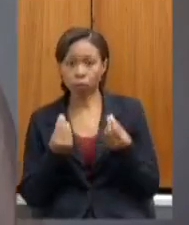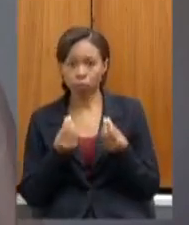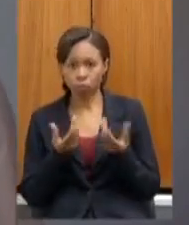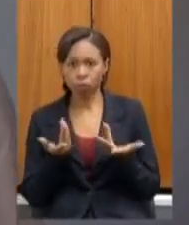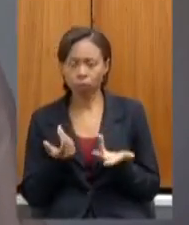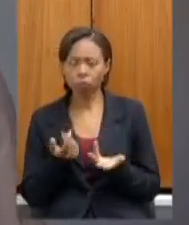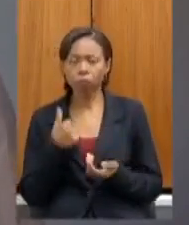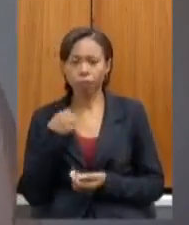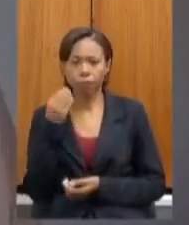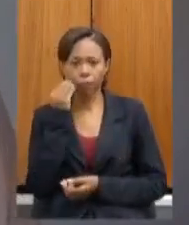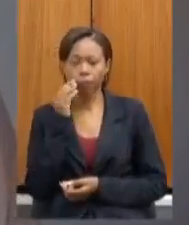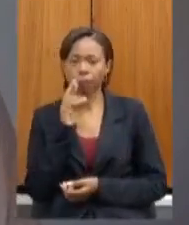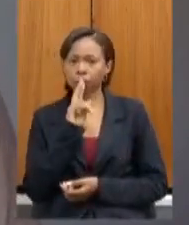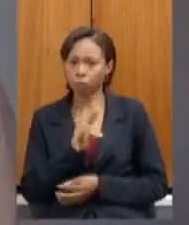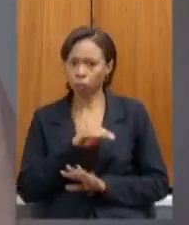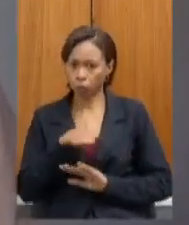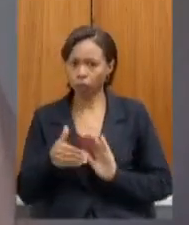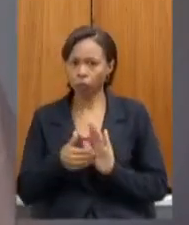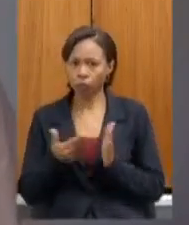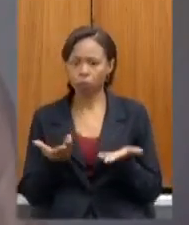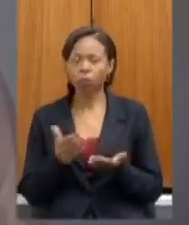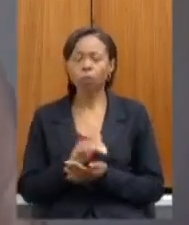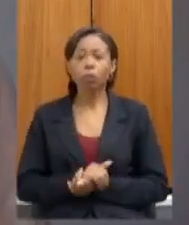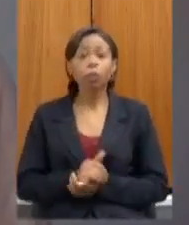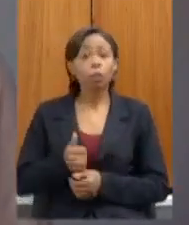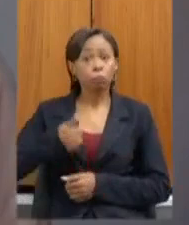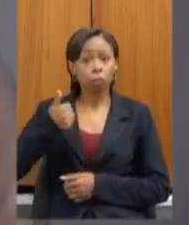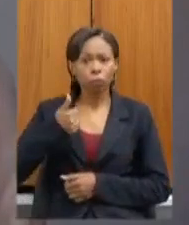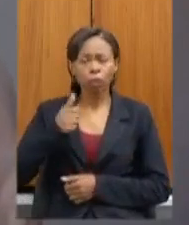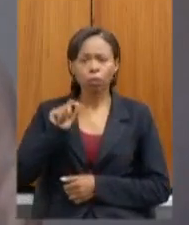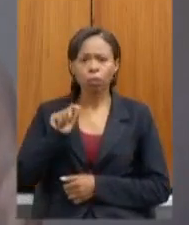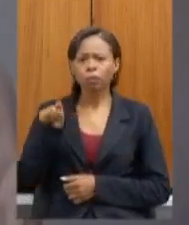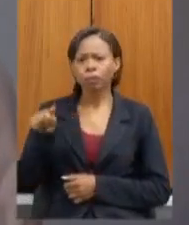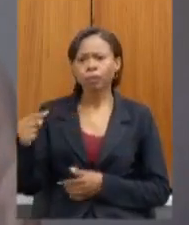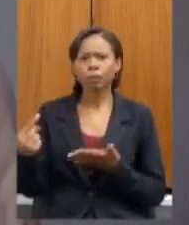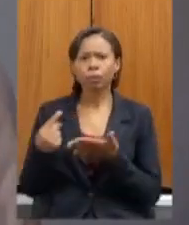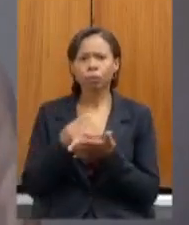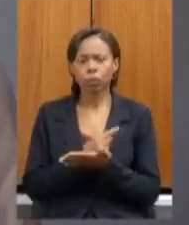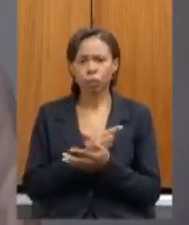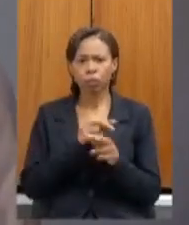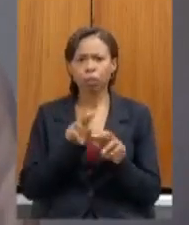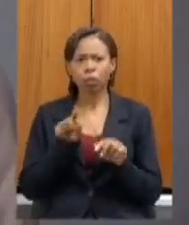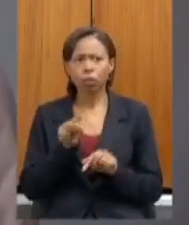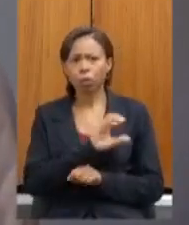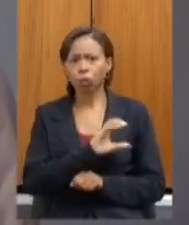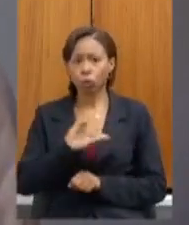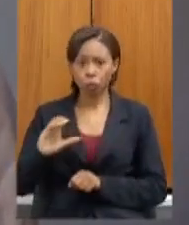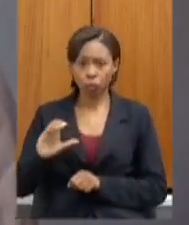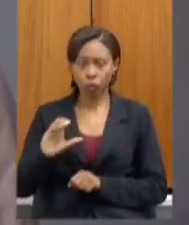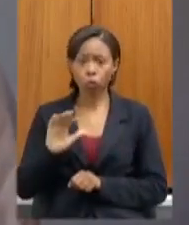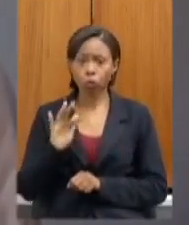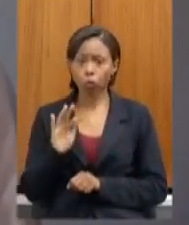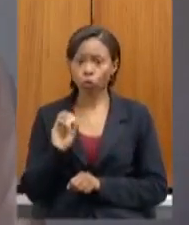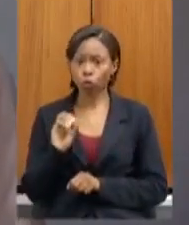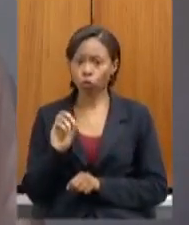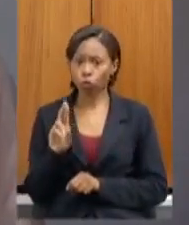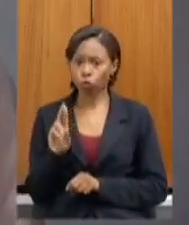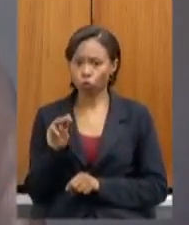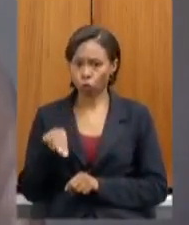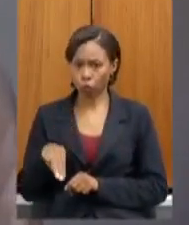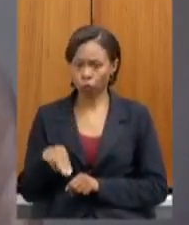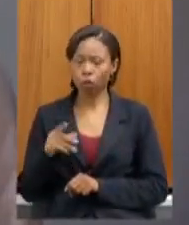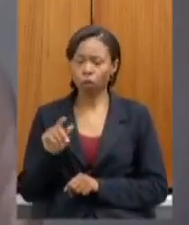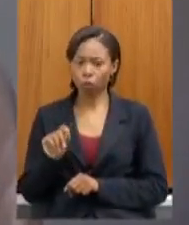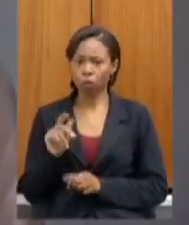falar no primeiro momento sobre esse questionamento da coordenação do fórum eu vou pedir